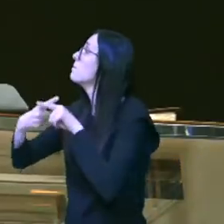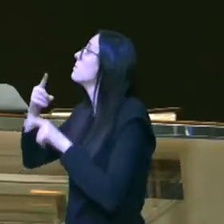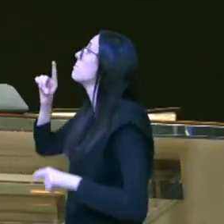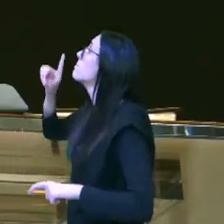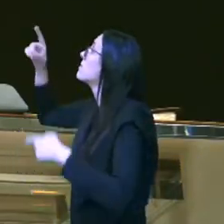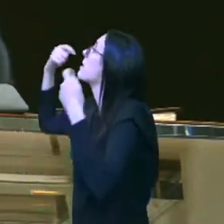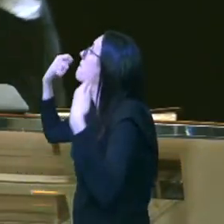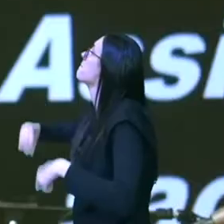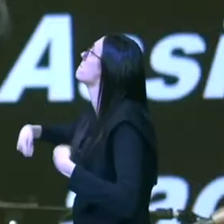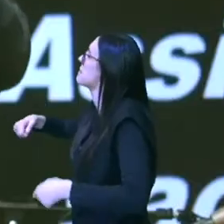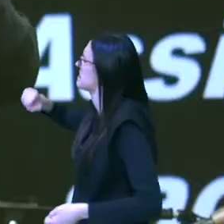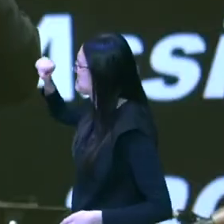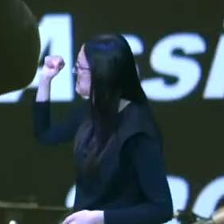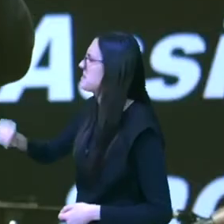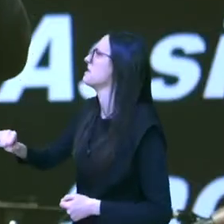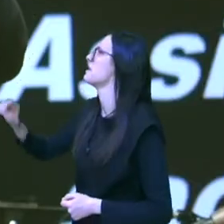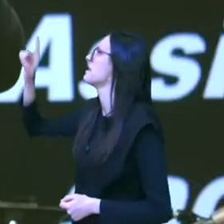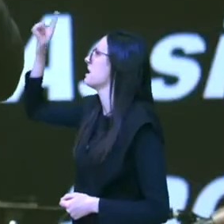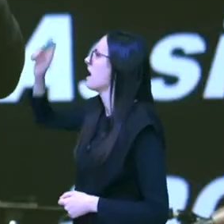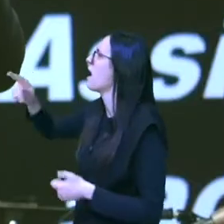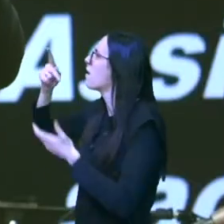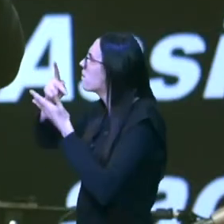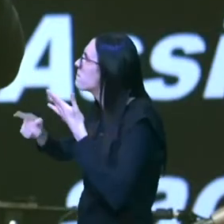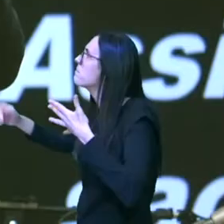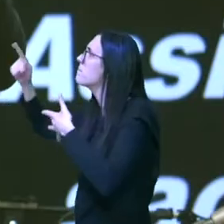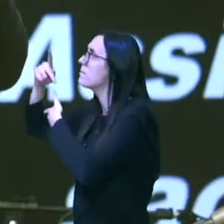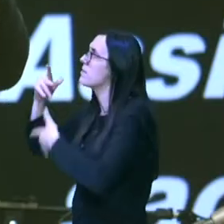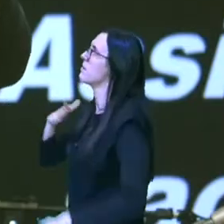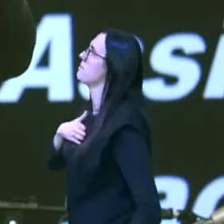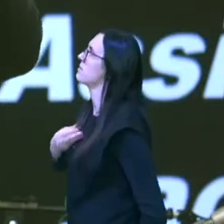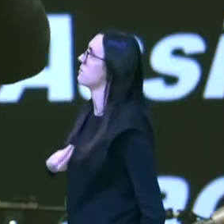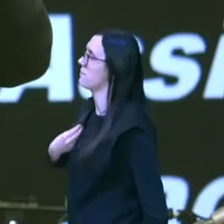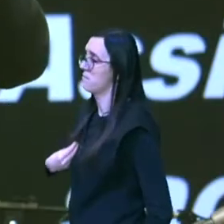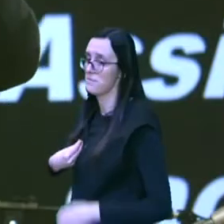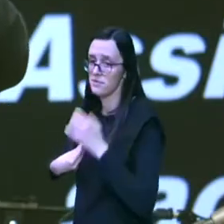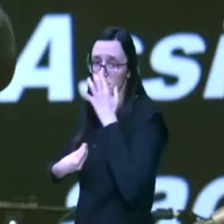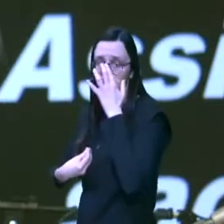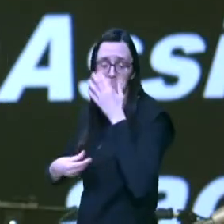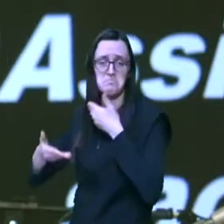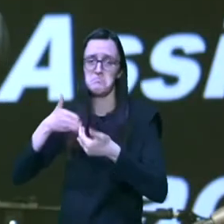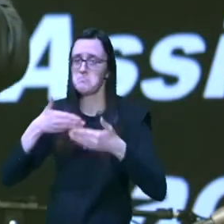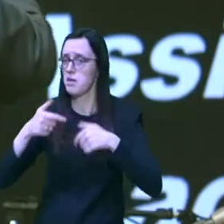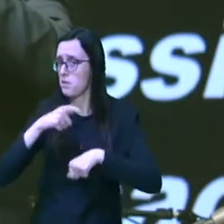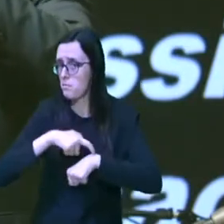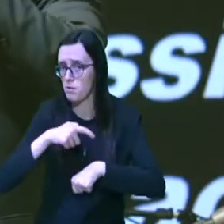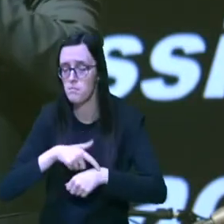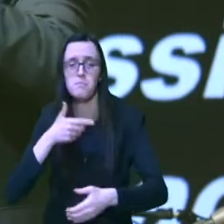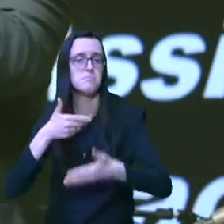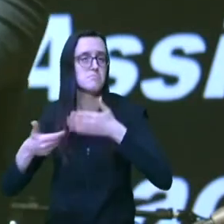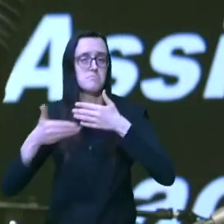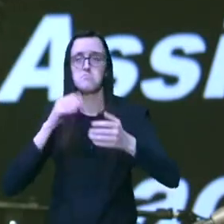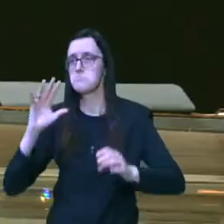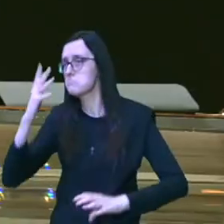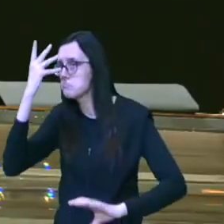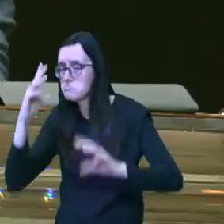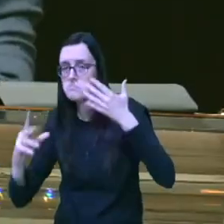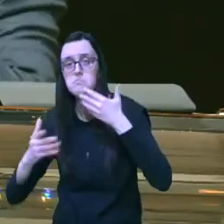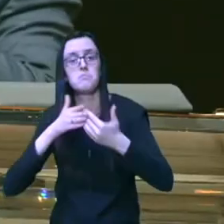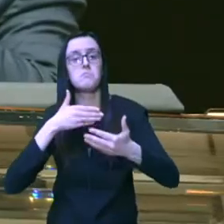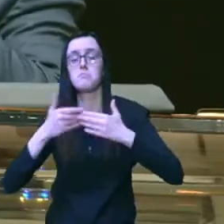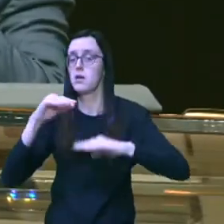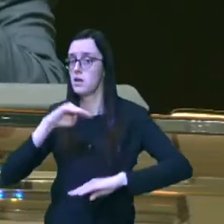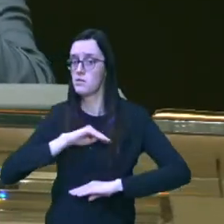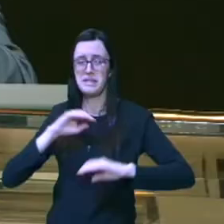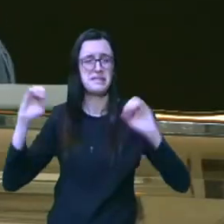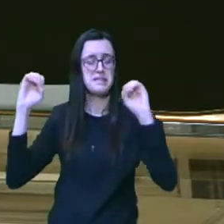precisa sim ser prioridade na minha vida não importa o momento não importa a circunstância não importa a